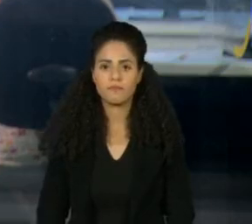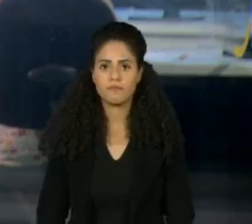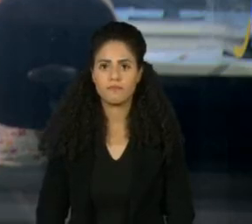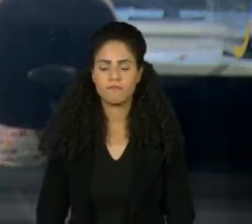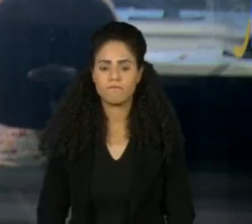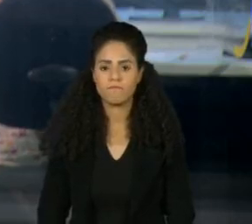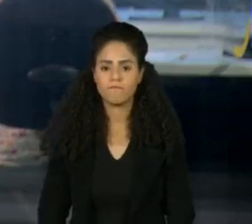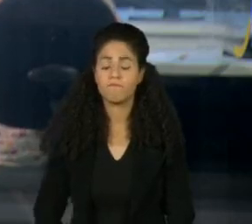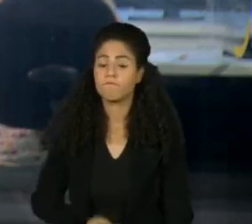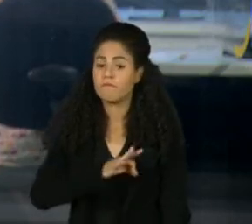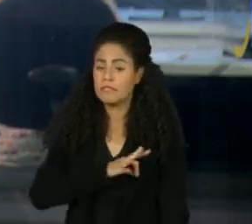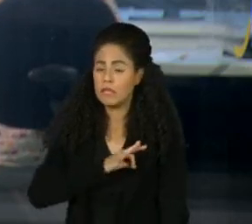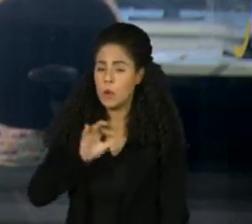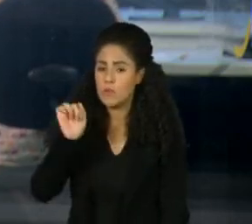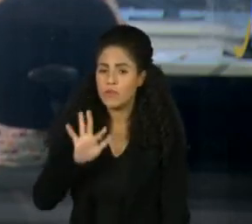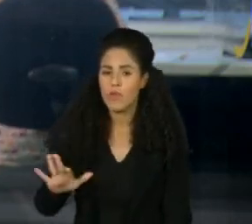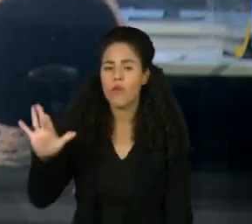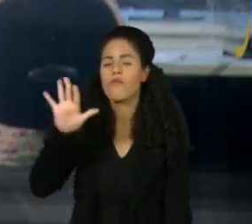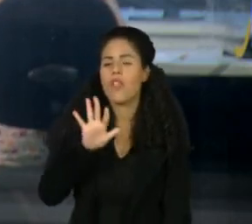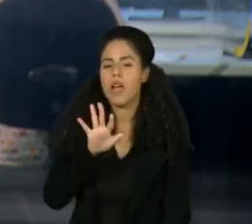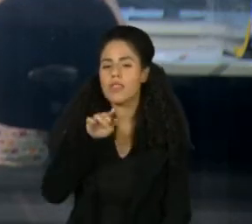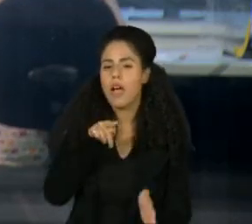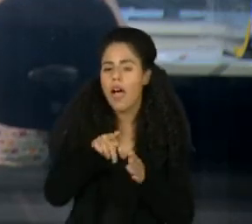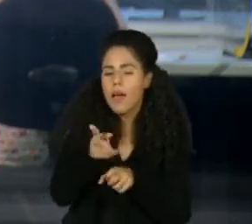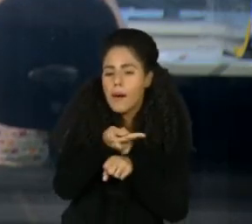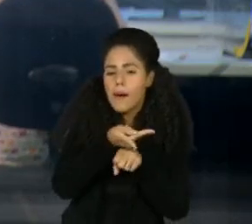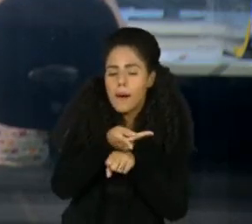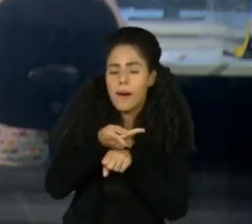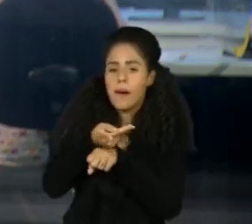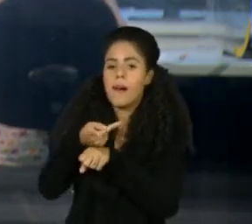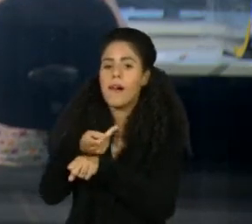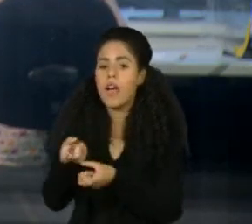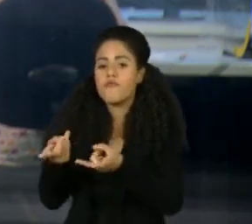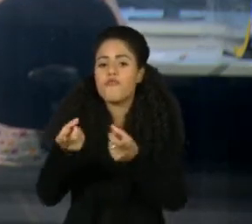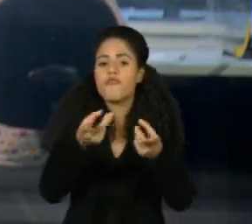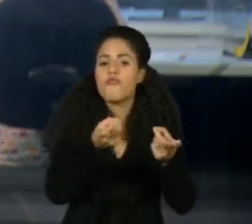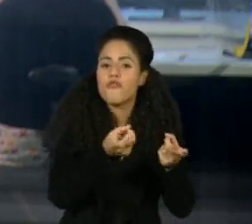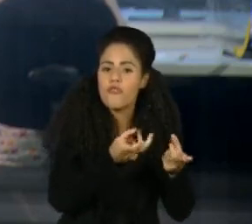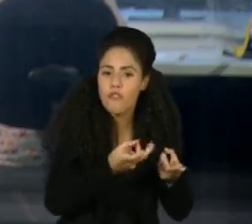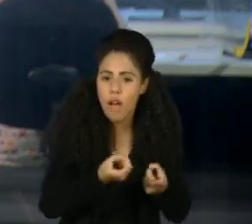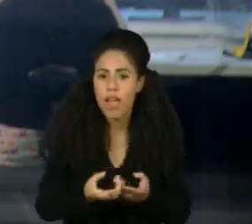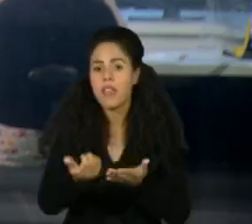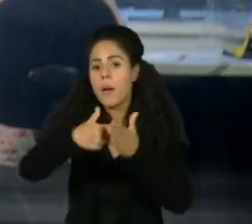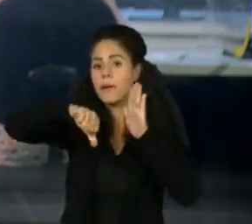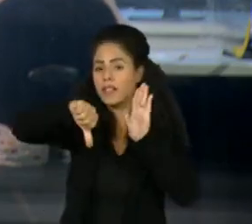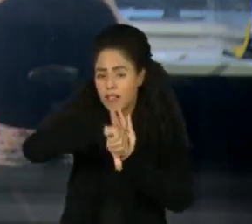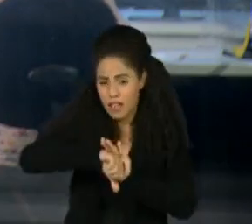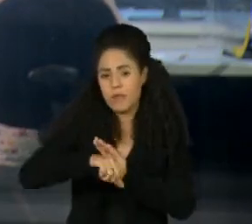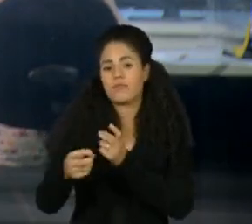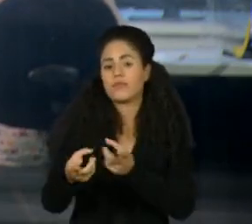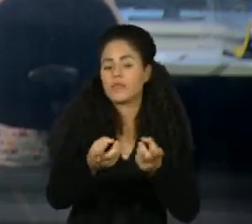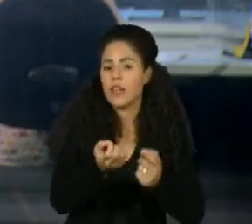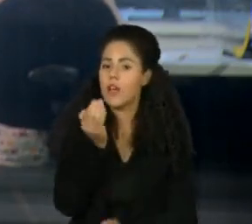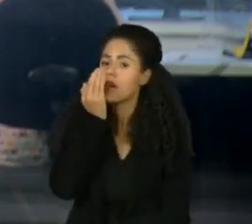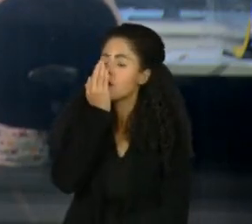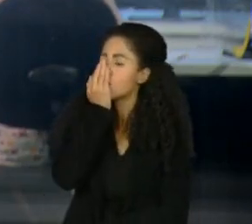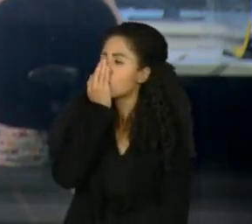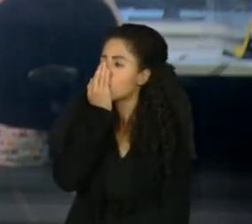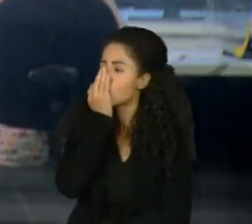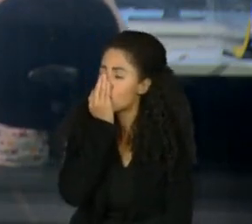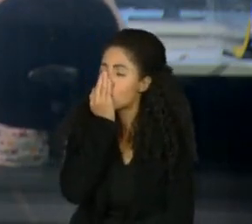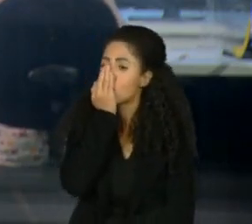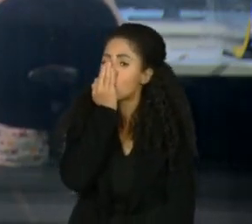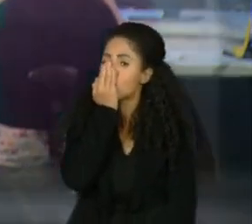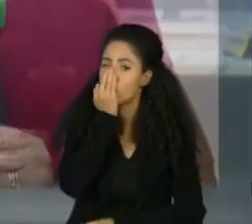A Polícia Federal cumpre mandados em investigação sobre a venda de ventiladores pulmonares ao Estado de São Paulo no início da pandemia.